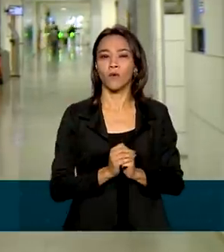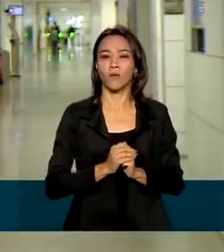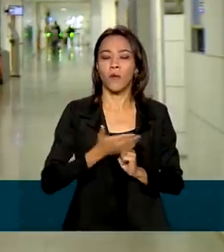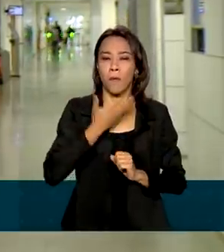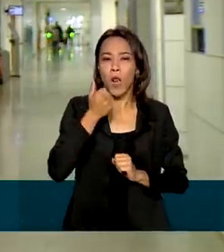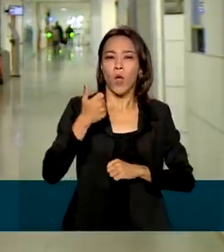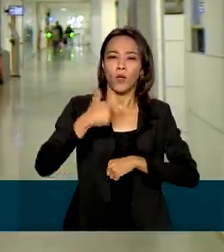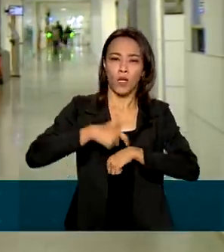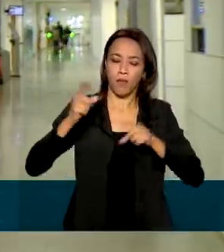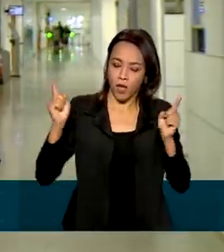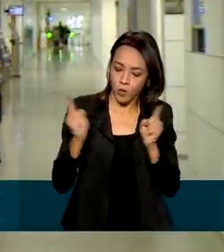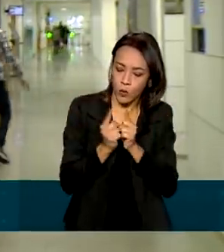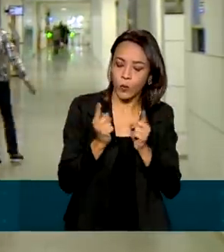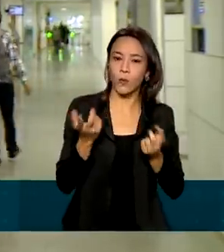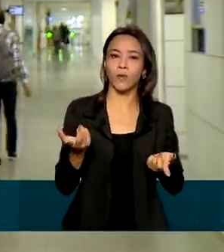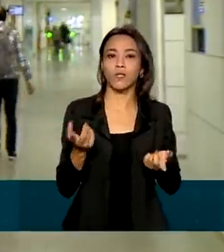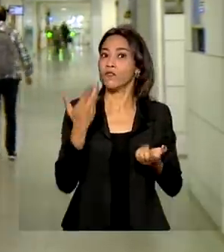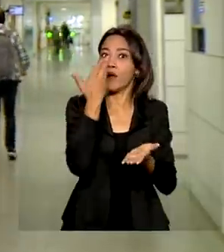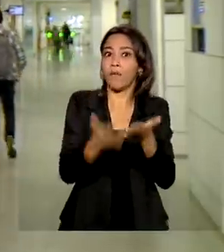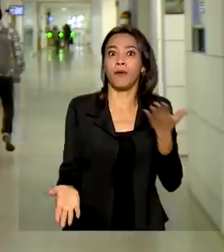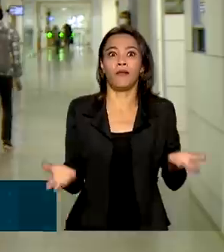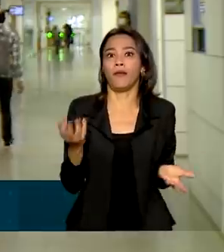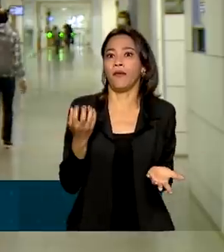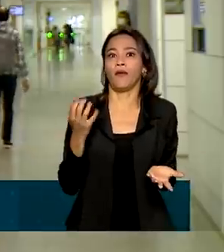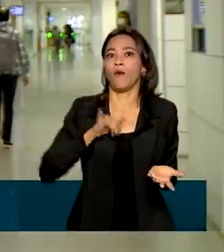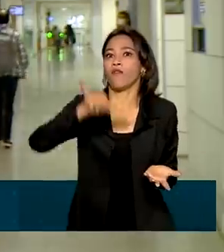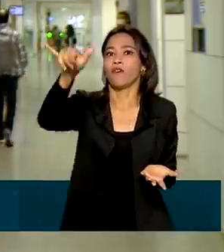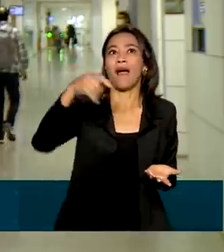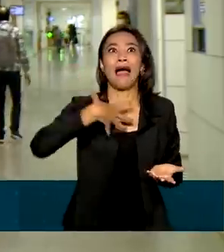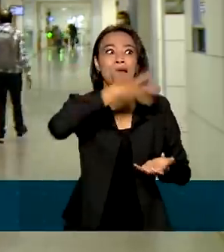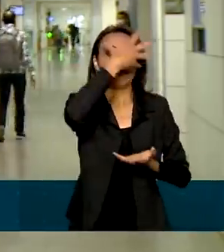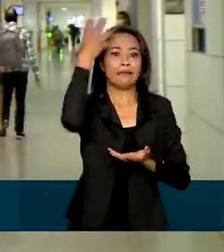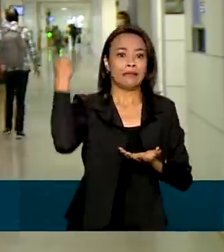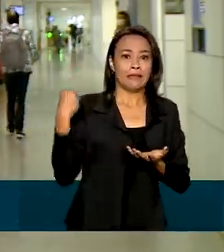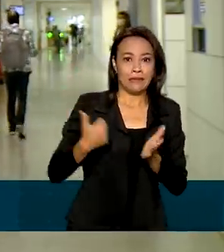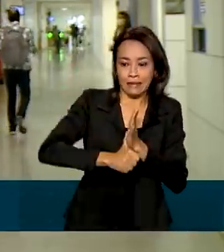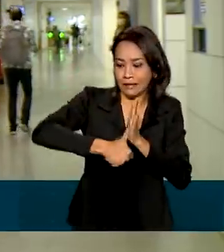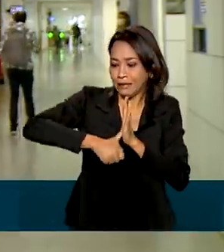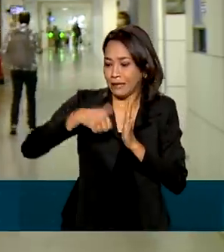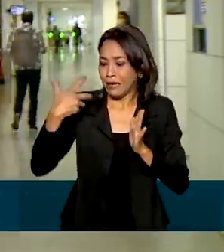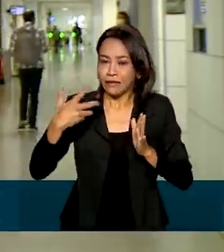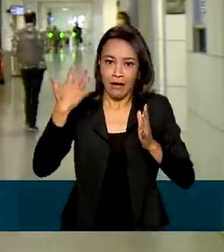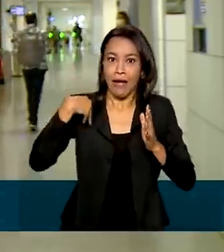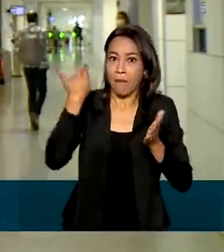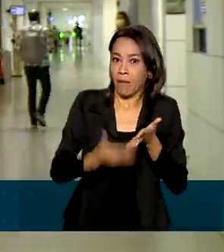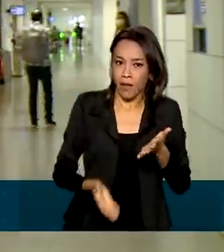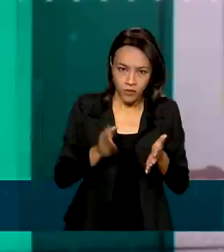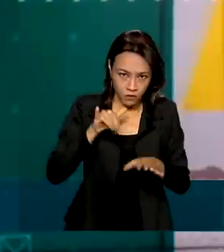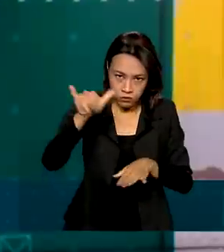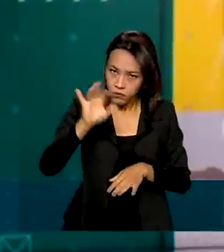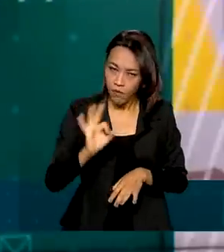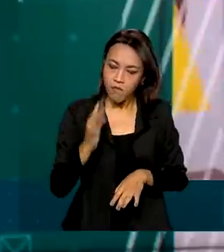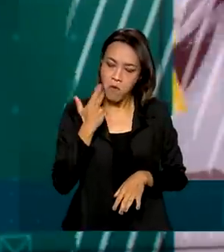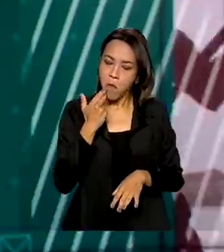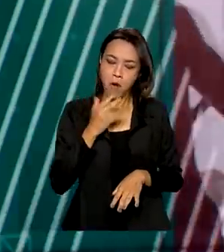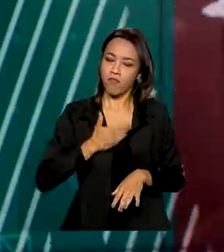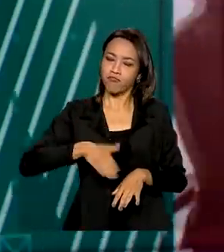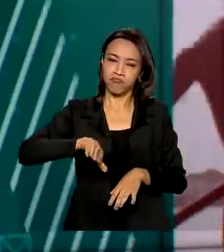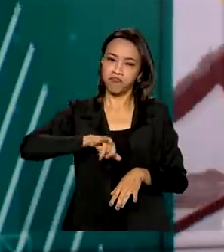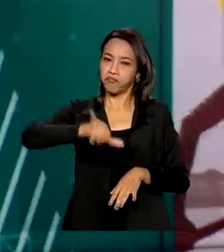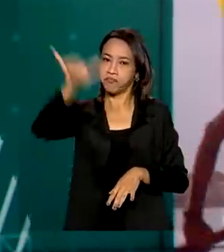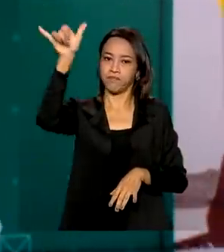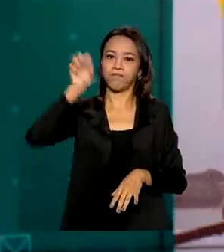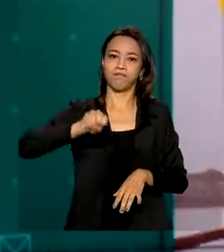vai mais perder o avião se, por acaso, ele esquecer uma carteira de identidade. Ele vai poder acessar, embarcar, sem problema nenhum. Os